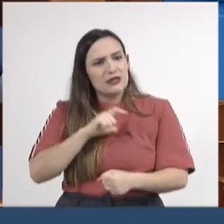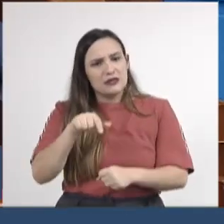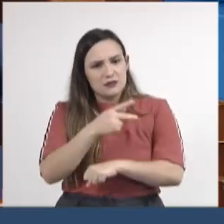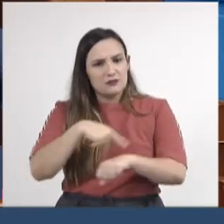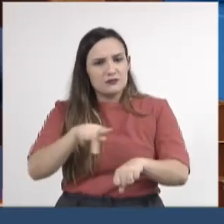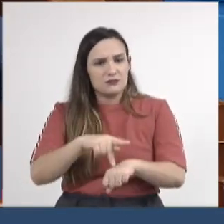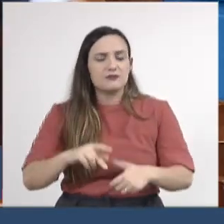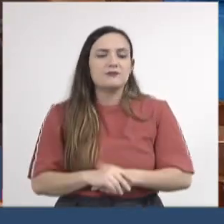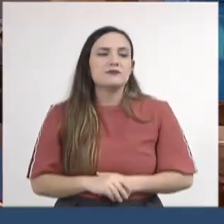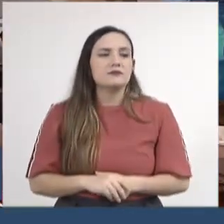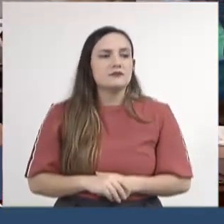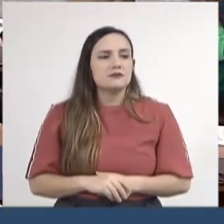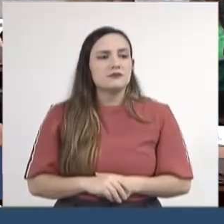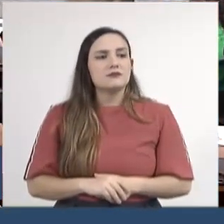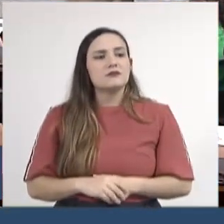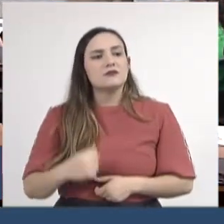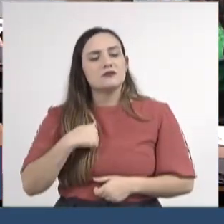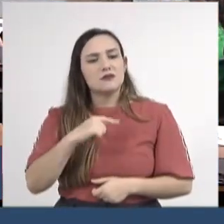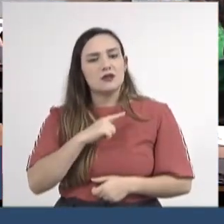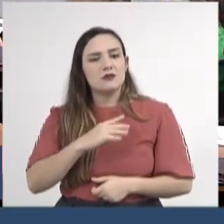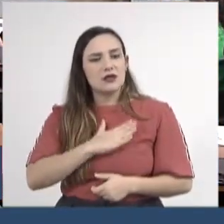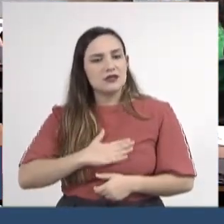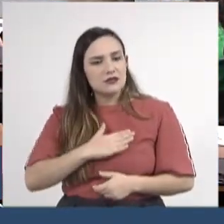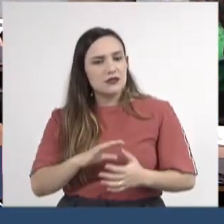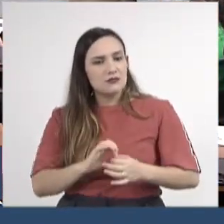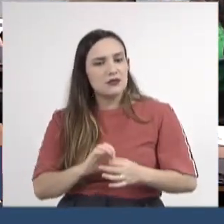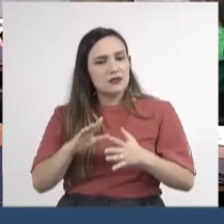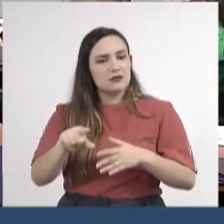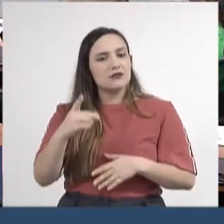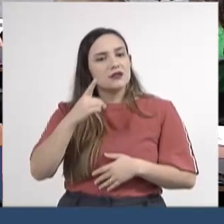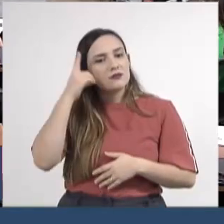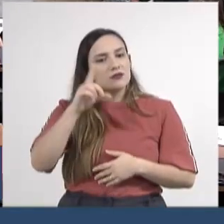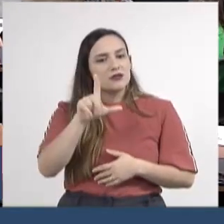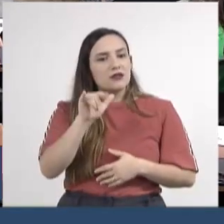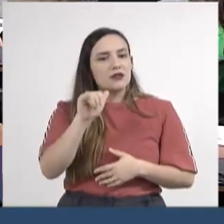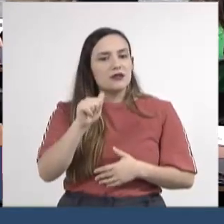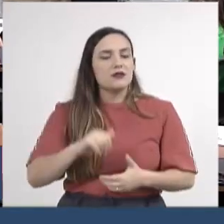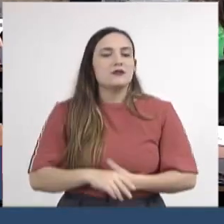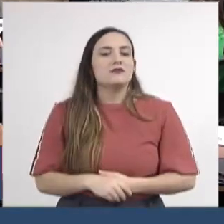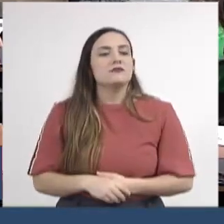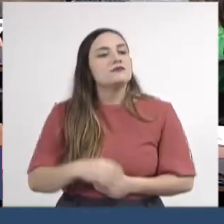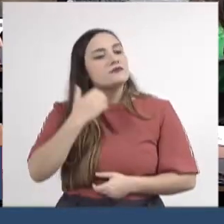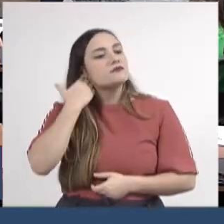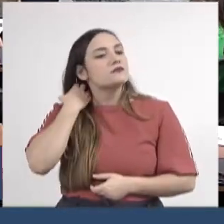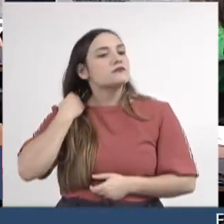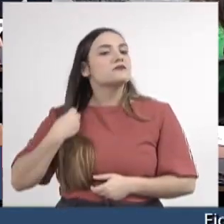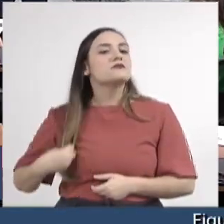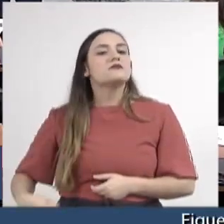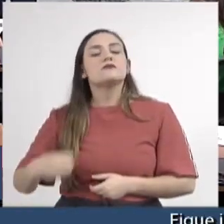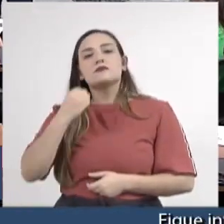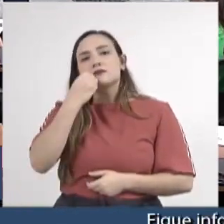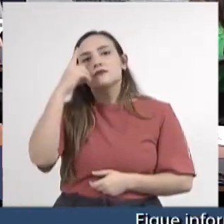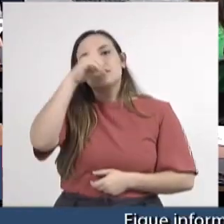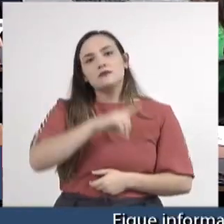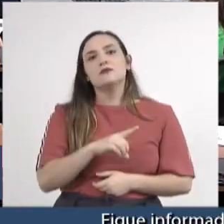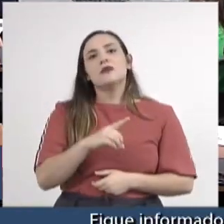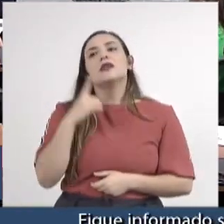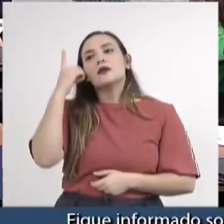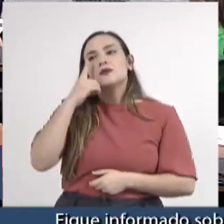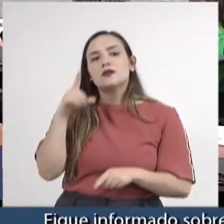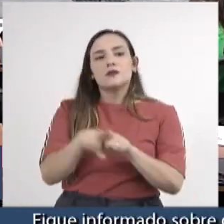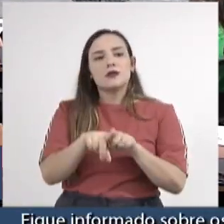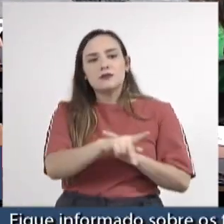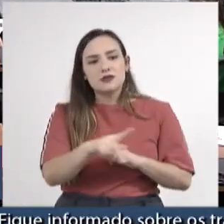Concedo com o maior prazer uma parte à deputada Lia Nogueira. Bom dia, deputado, bom dia, presidente, colegas